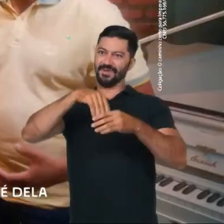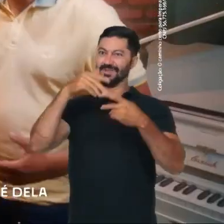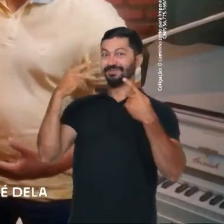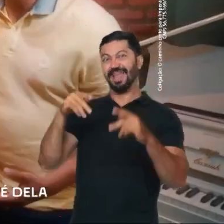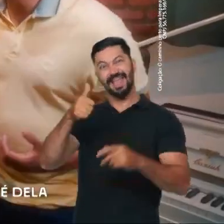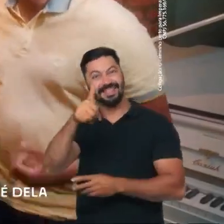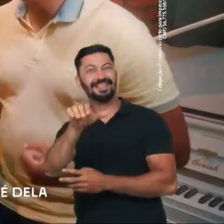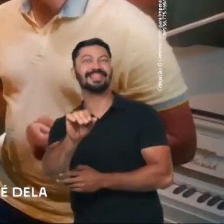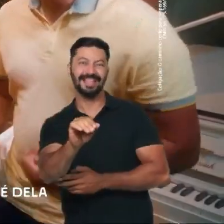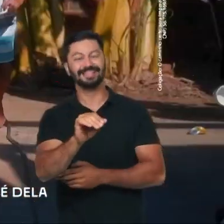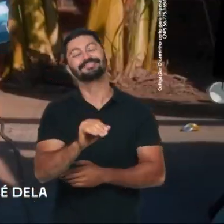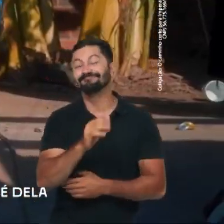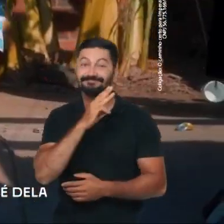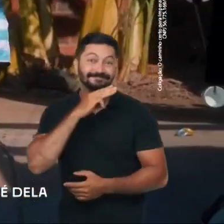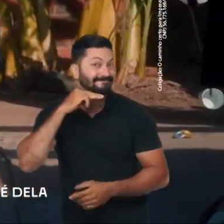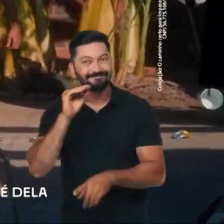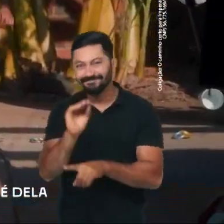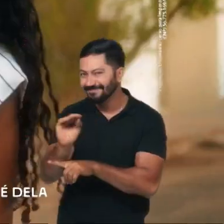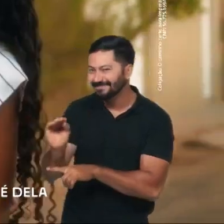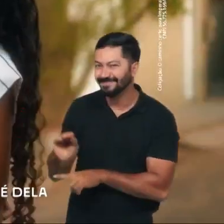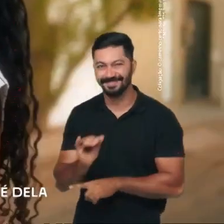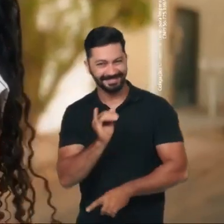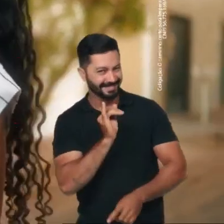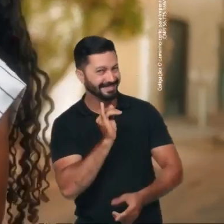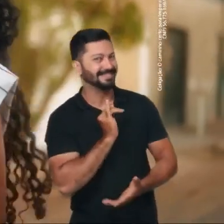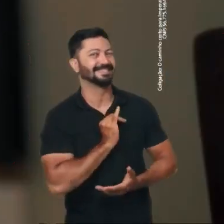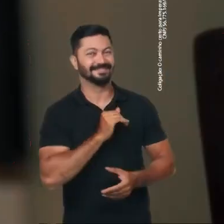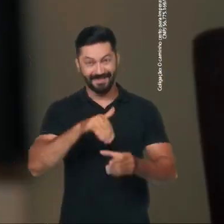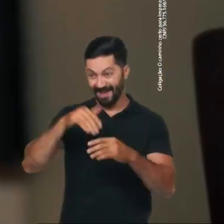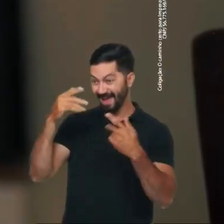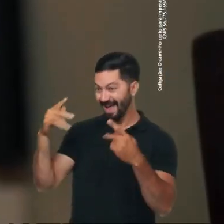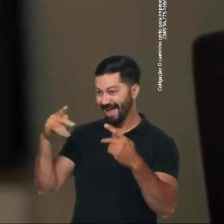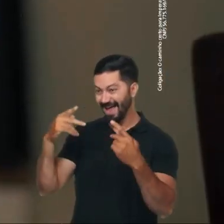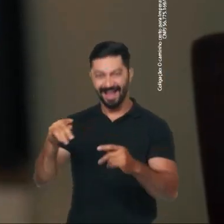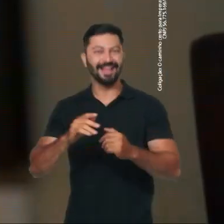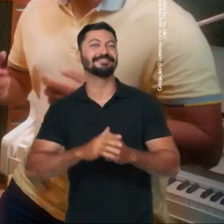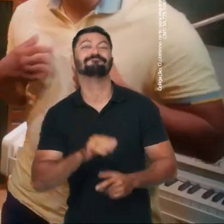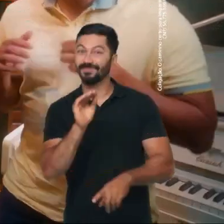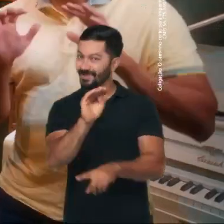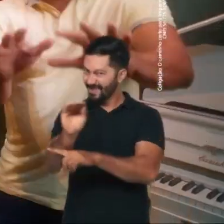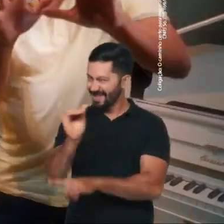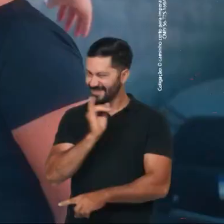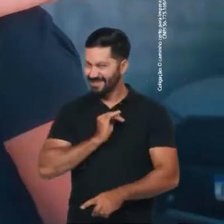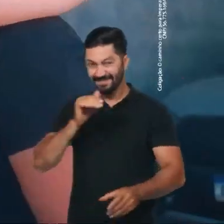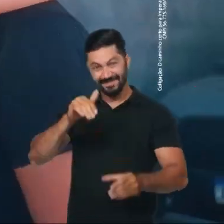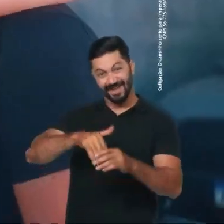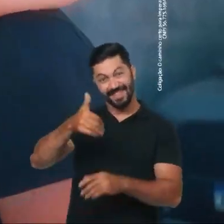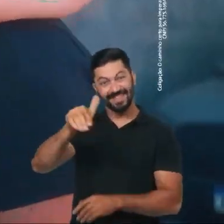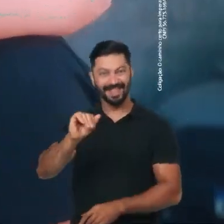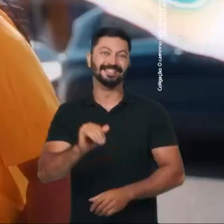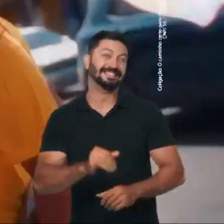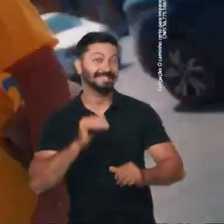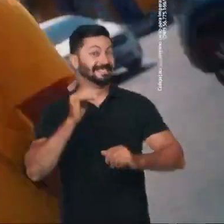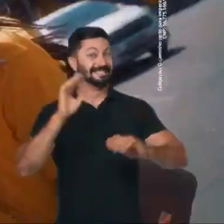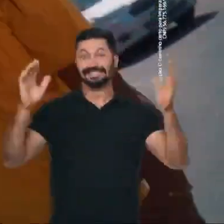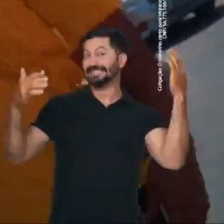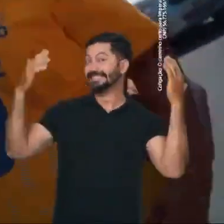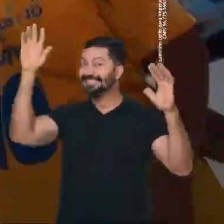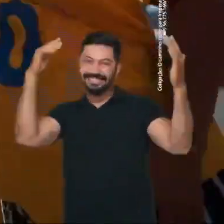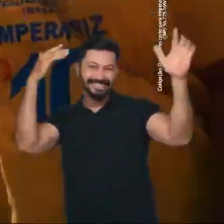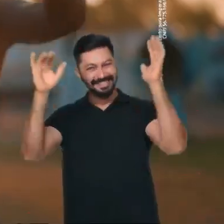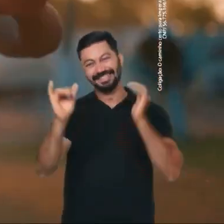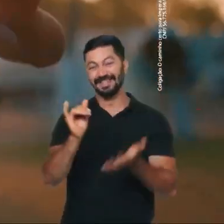Mariana pra cuidar de Imperatriz Meu voto é 10 Mariana pra cuidar de Imperatriz Meu voto é 10 Imperosa, impera,